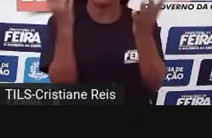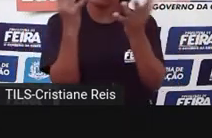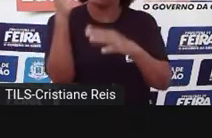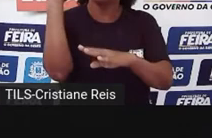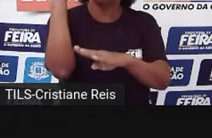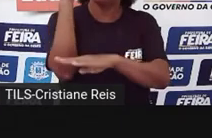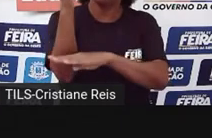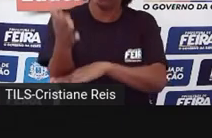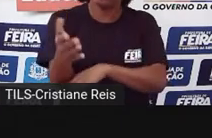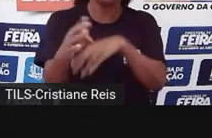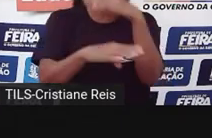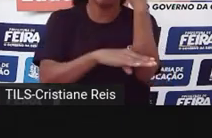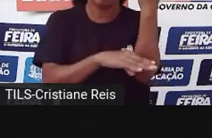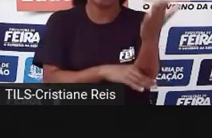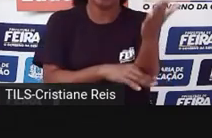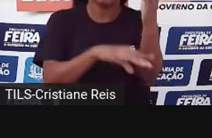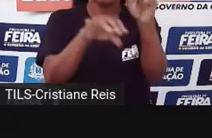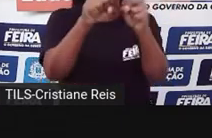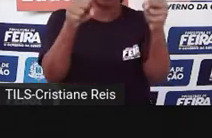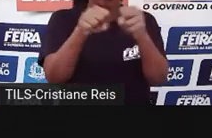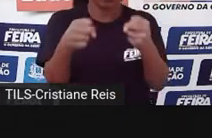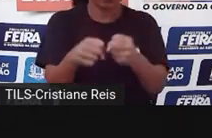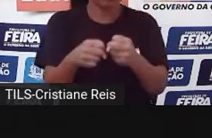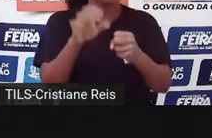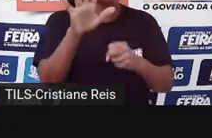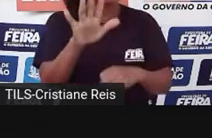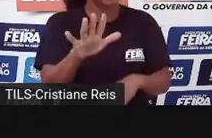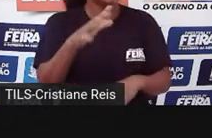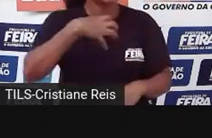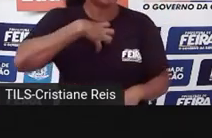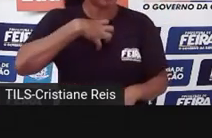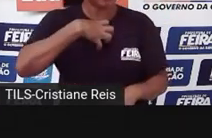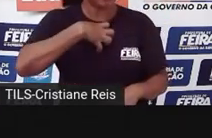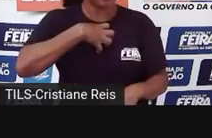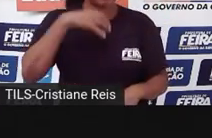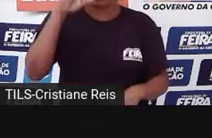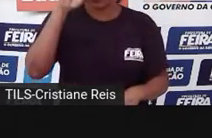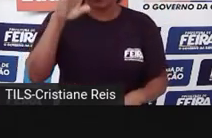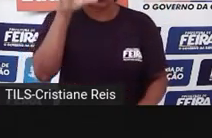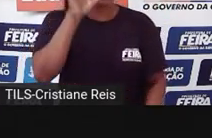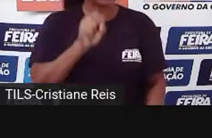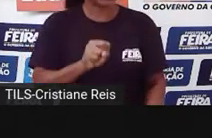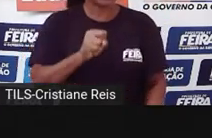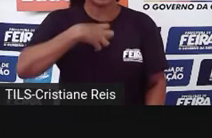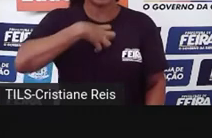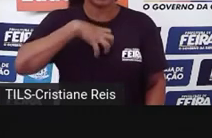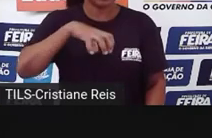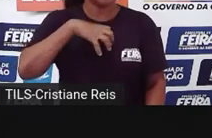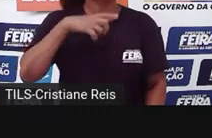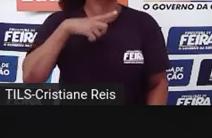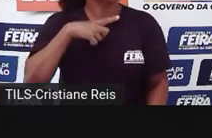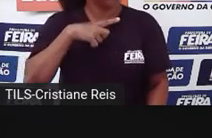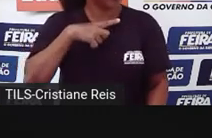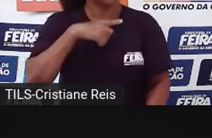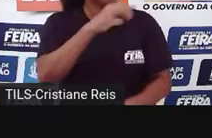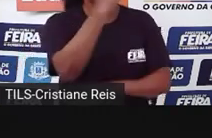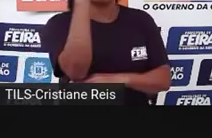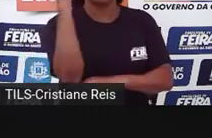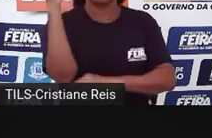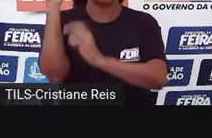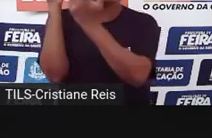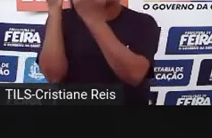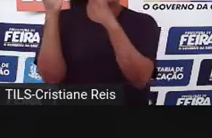tem a mata atlântica, principalmente no sul da Bahia. Então, em locais mais úmidos, a ocorrência da mata atlântica. A